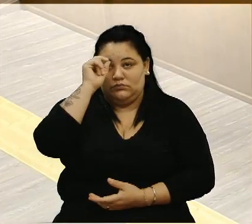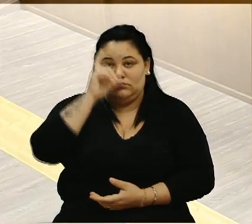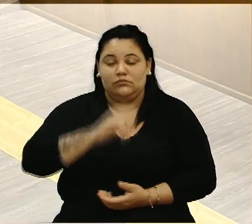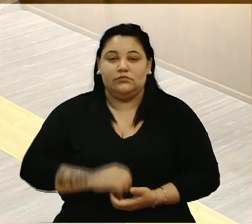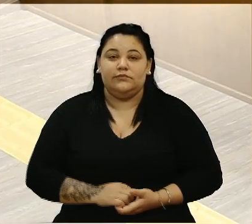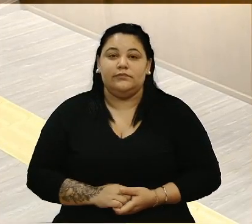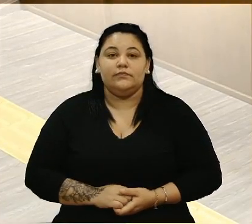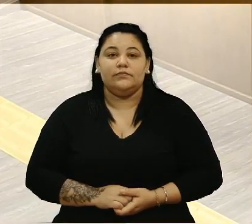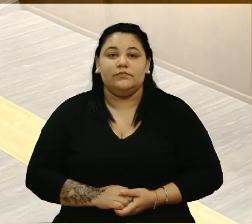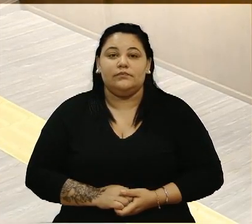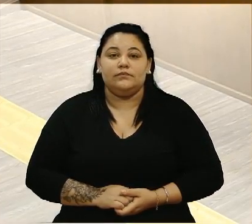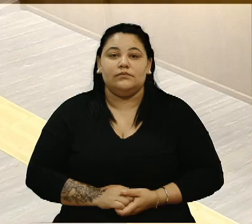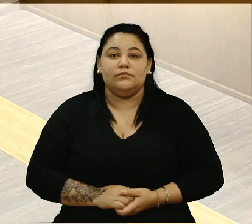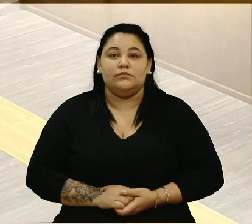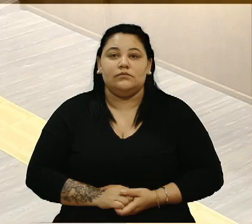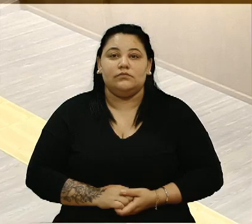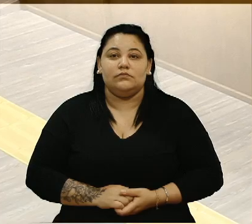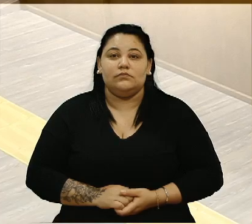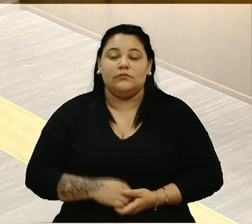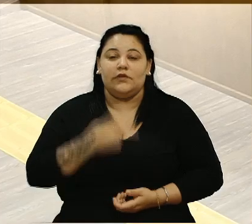que fala na tribuna.